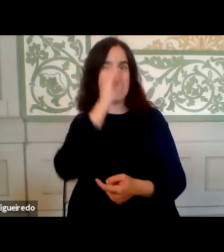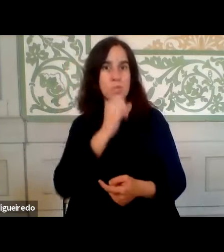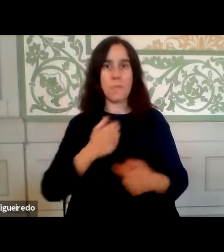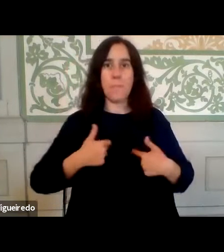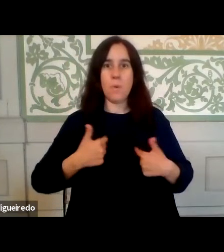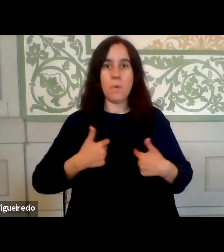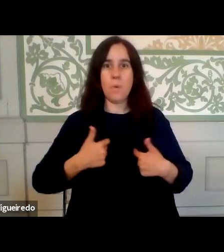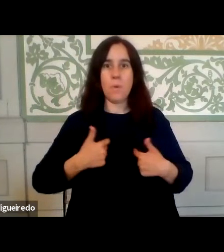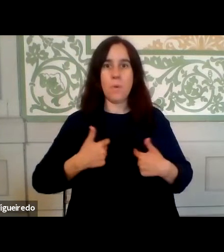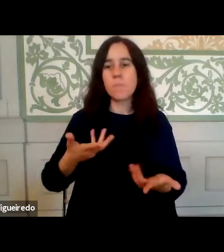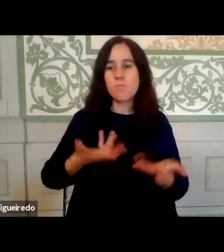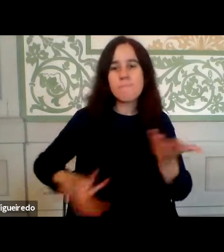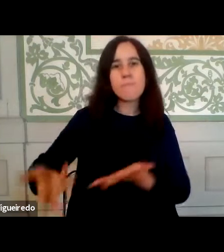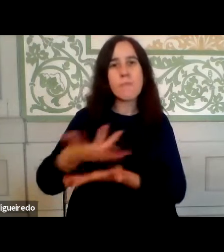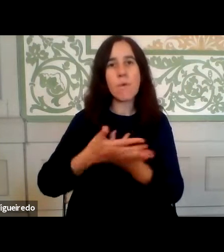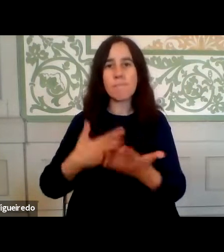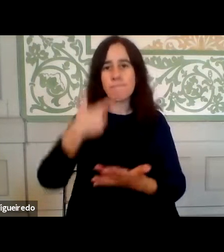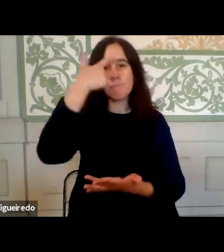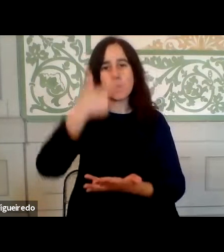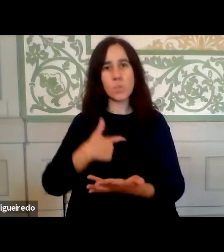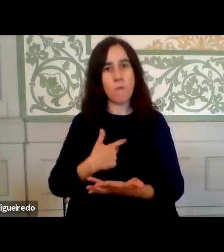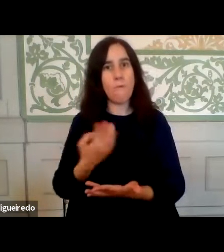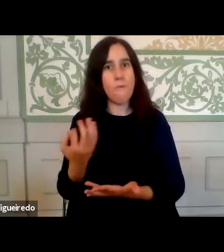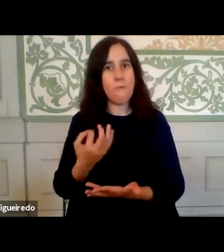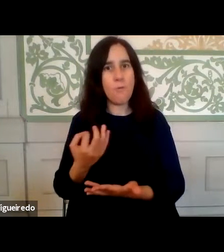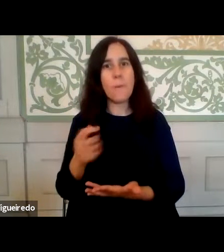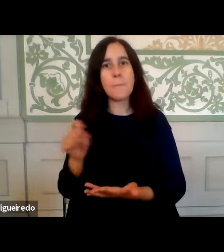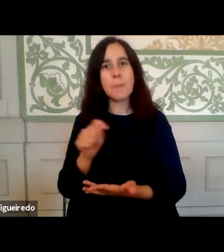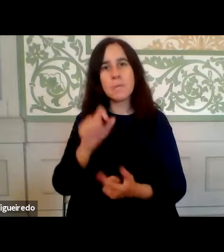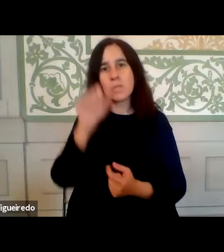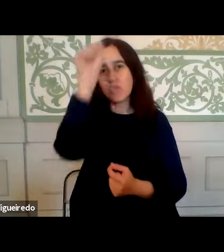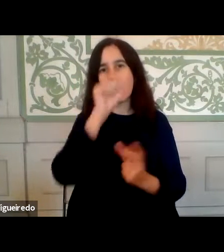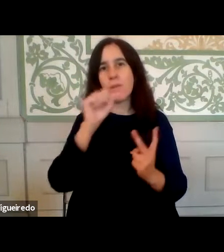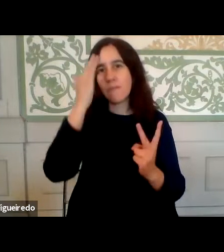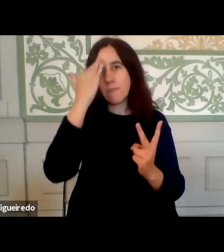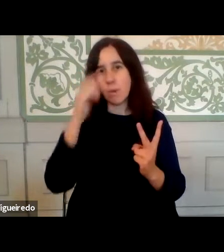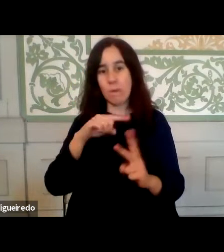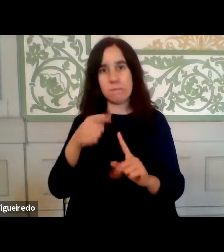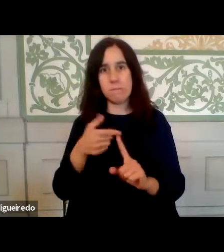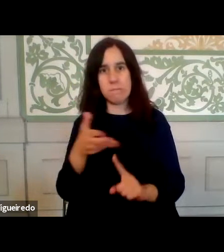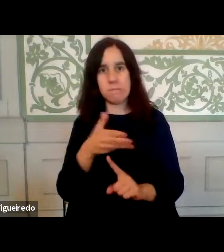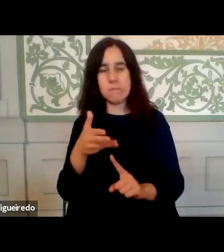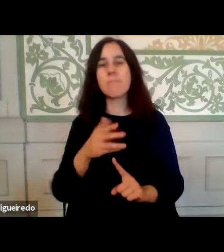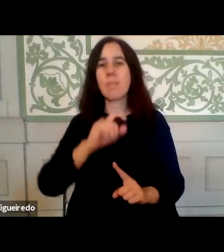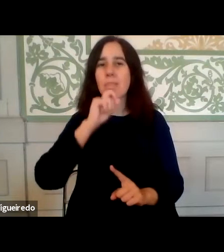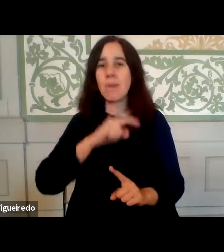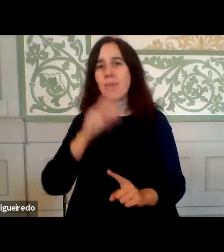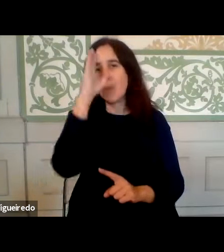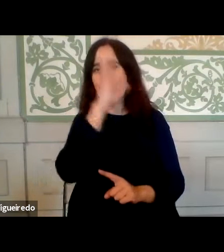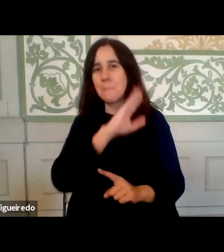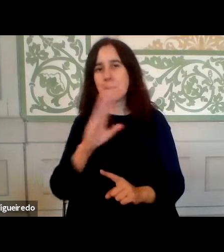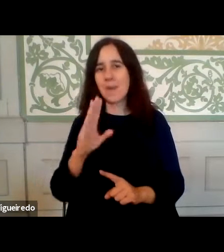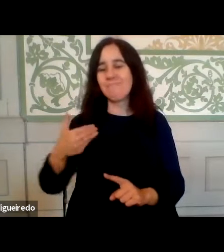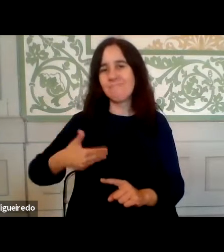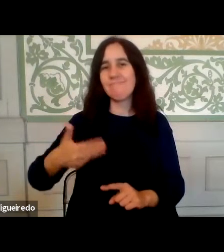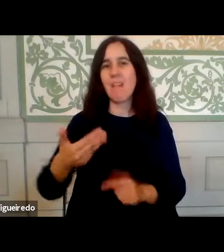enfim, nas quais nós nos envolvemos pessoalmente, inclusive, nos meses de janeiro e fevereiro deste ano, esta capacidade já se adivinhava de forma muito